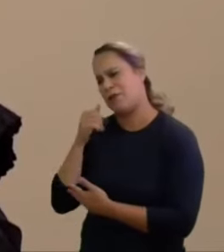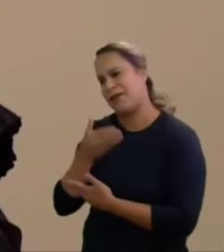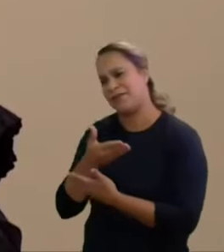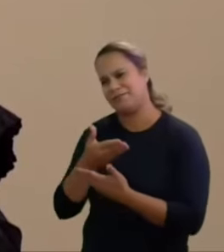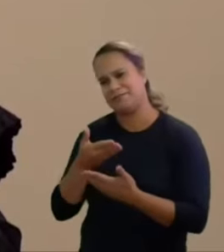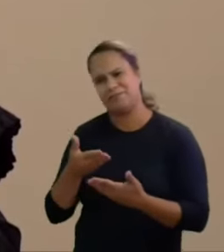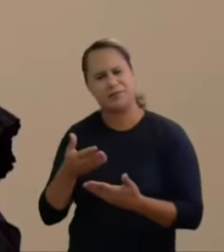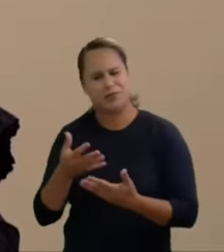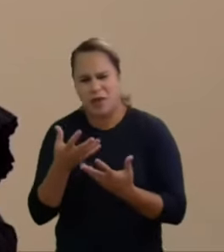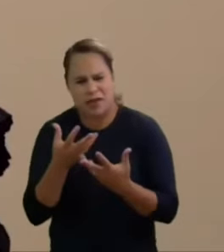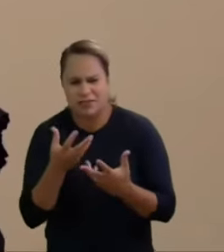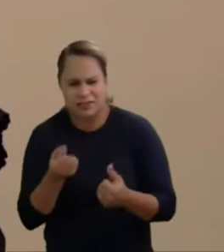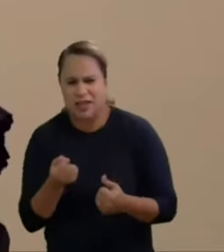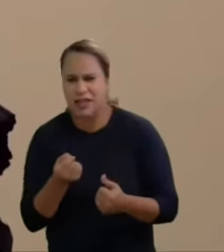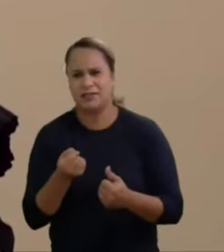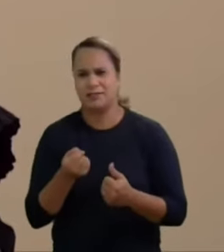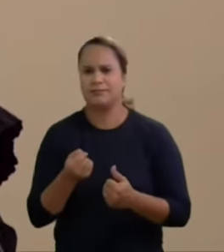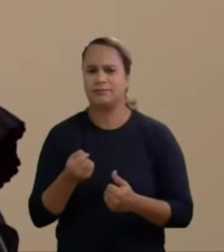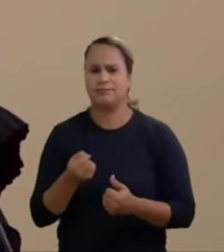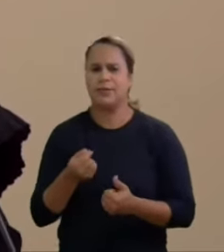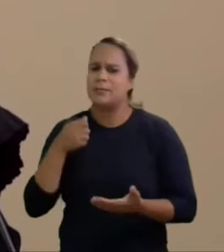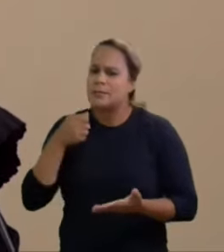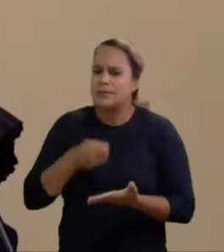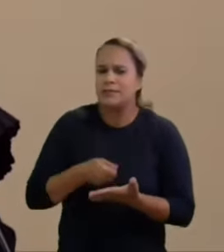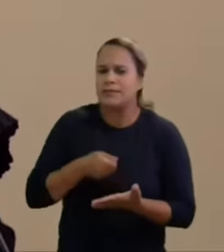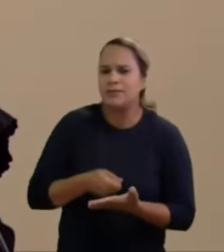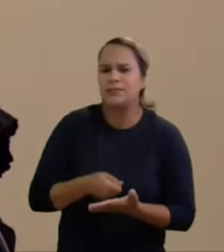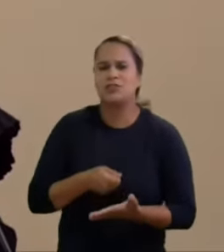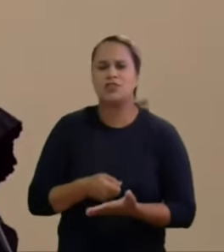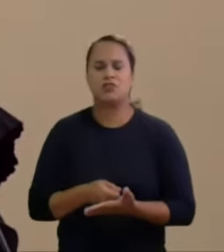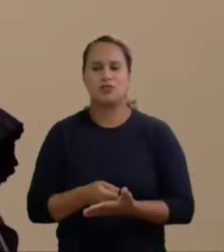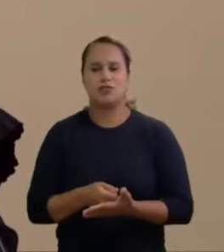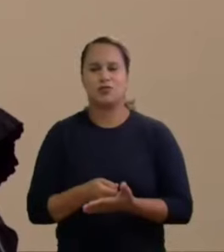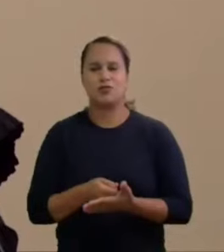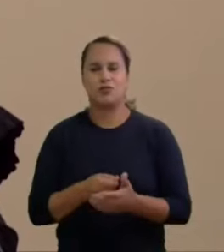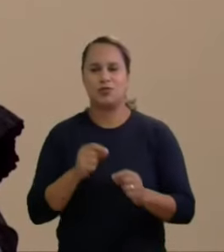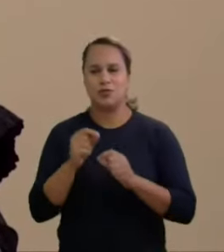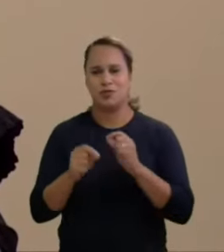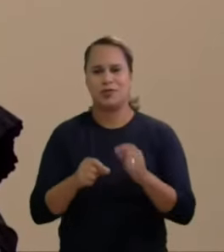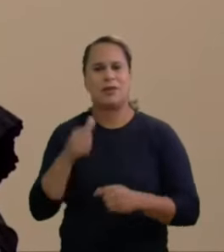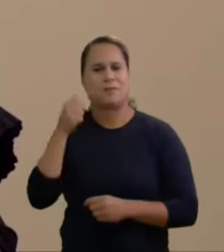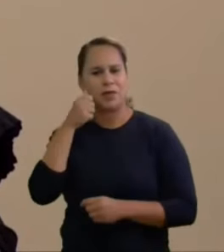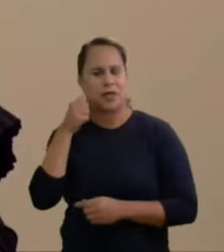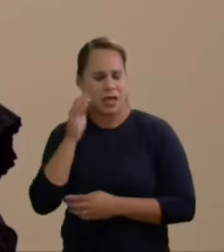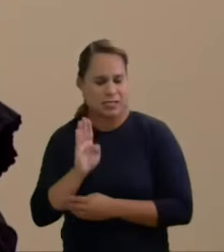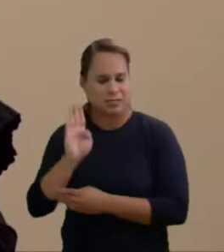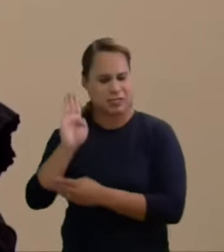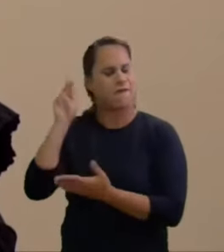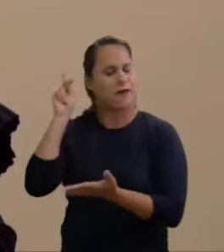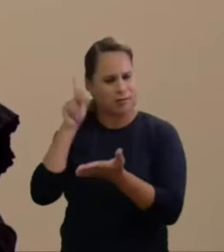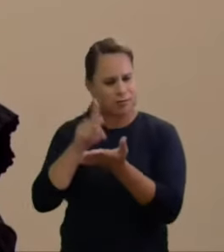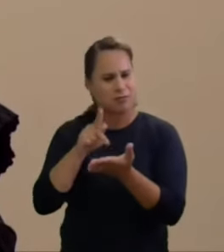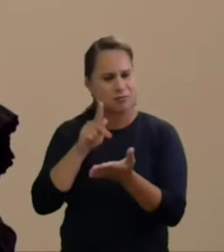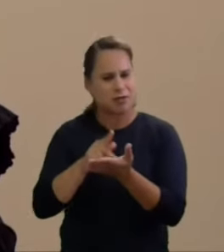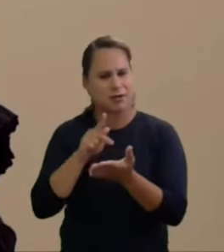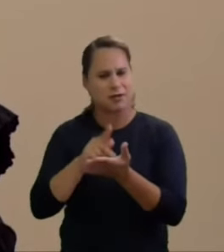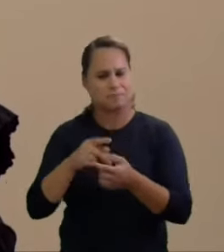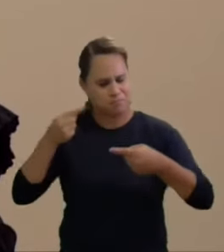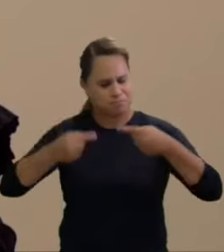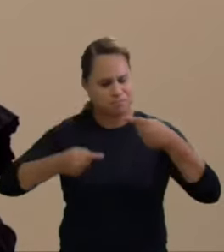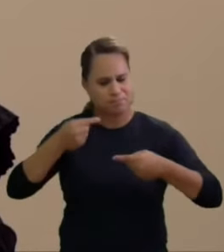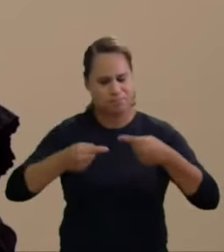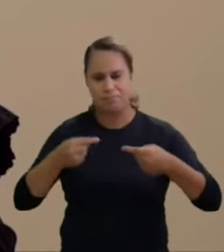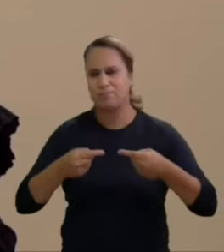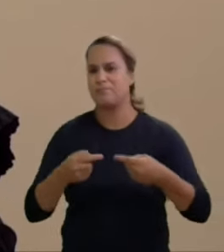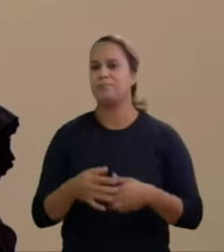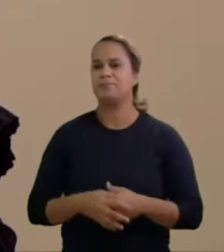preencher essas cotas e exijam que sejam concedidas a candidatas verdadeiras que possam disputar. Em segundo lugar, toda a sociedade deve assegurar um